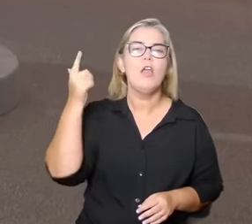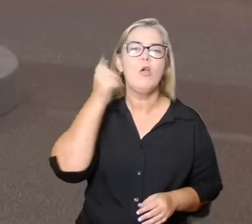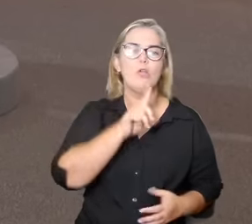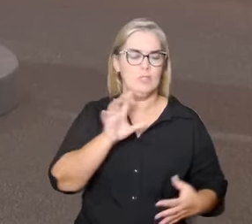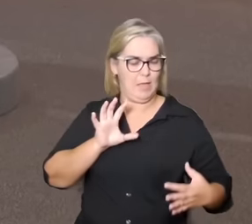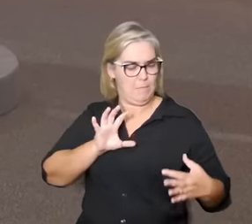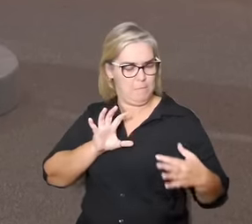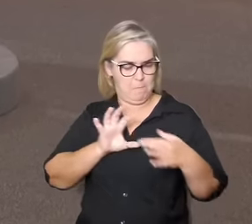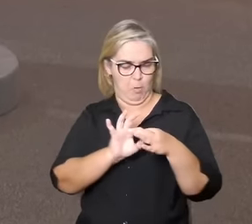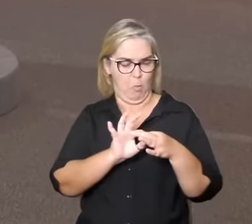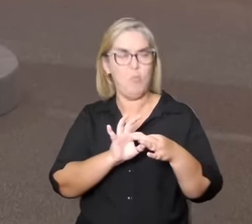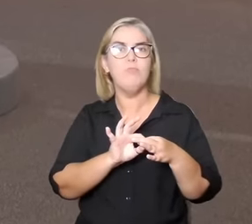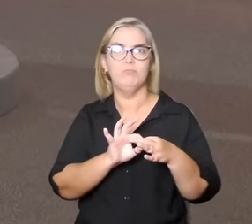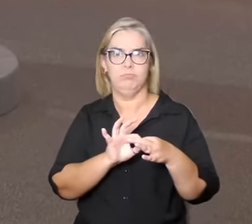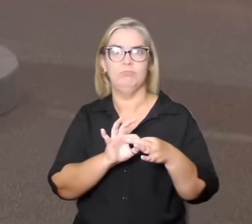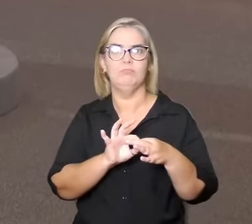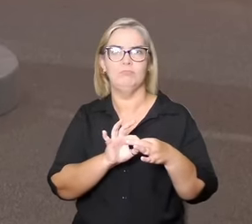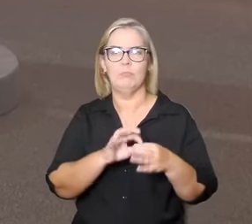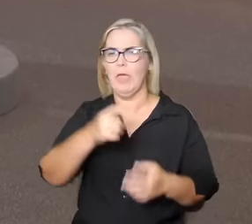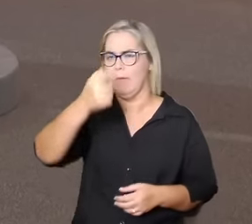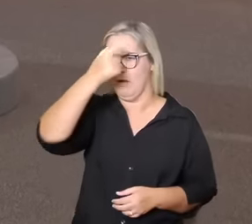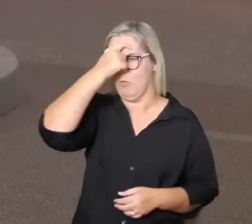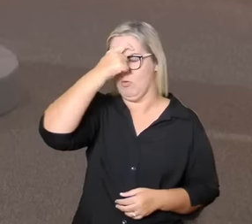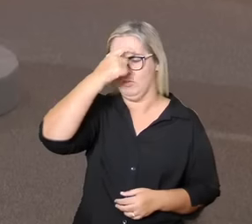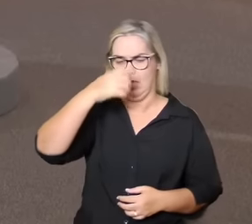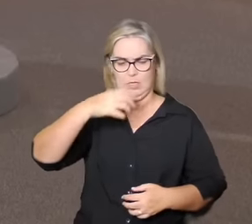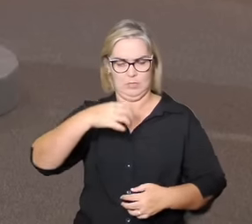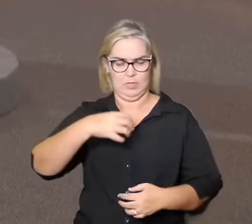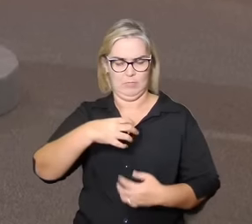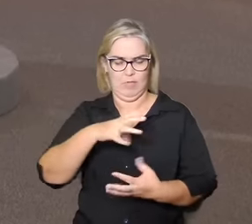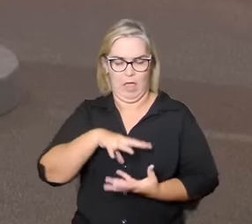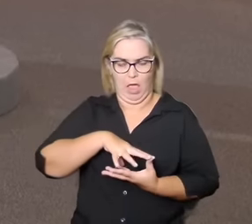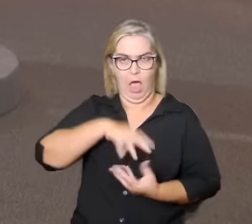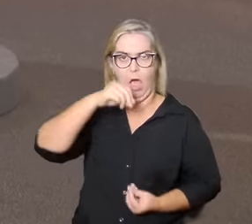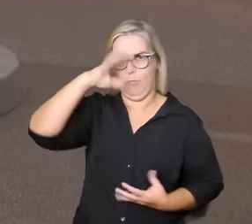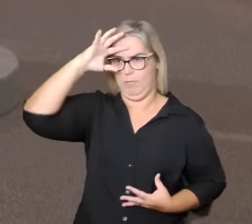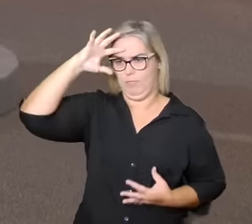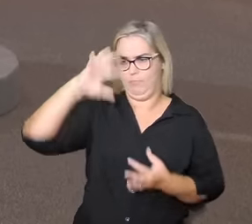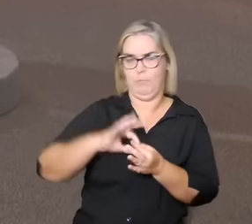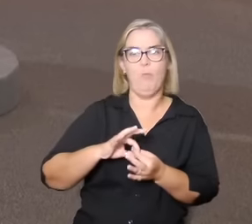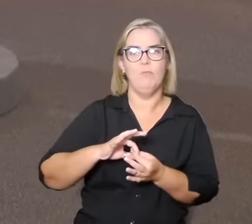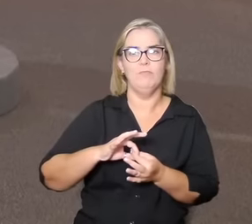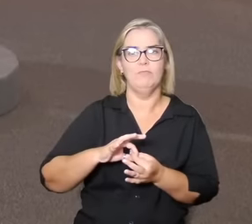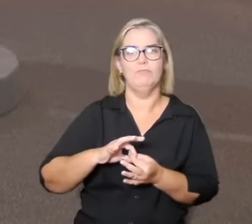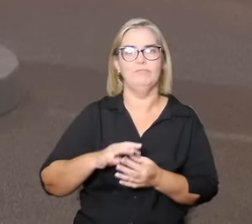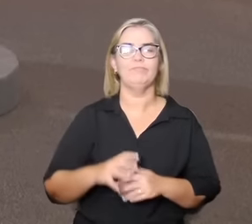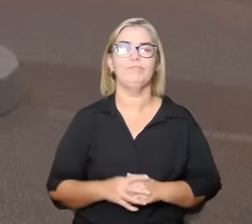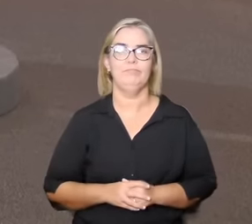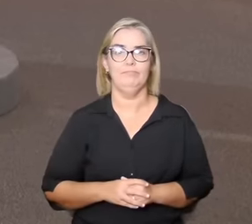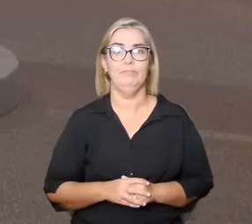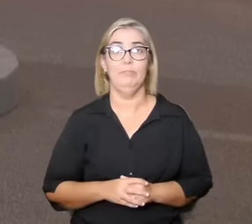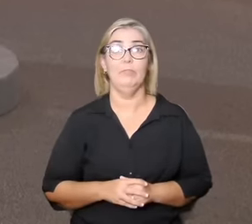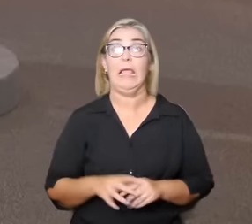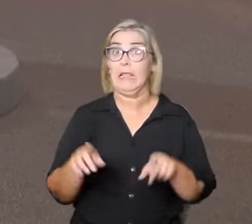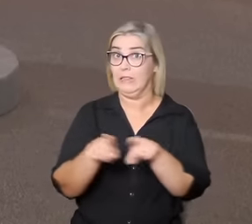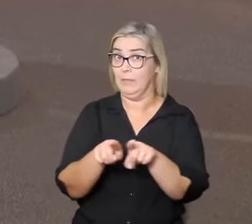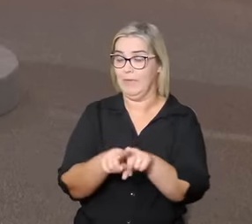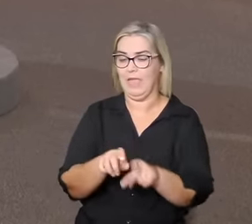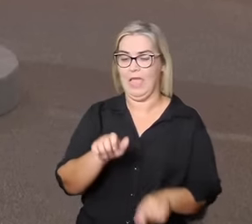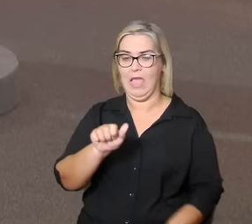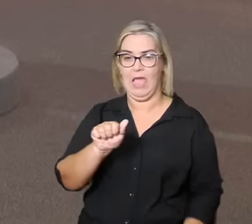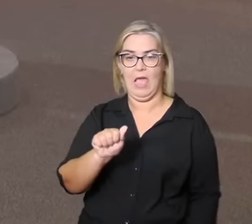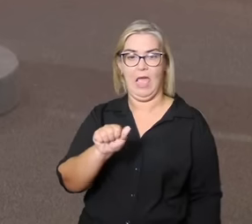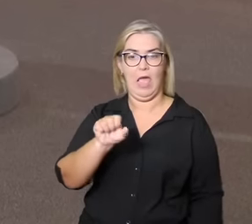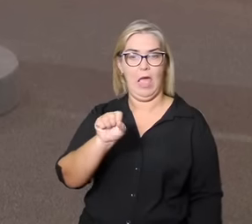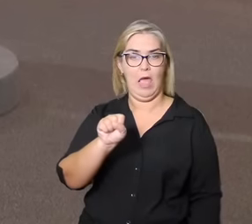consigo, ele cumpre o seu propósito principal. Esse é o alçar. Alçete é a divindade